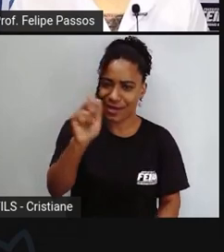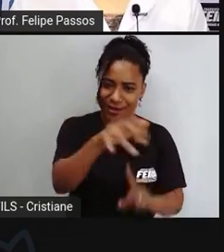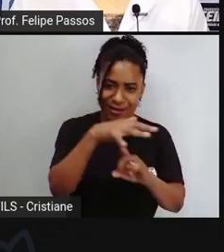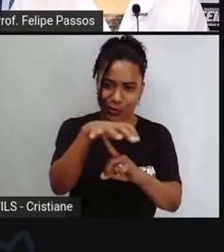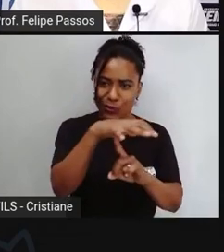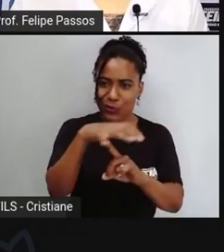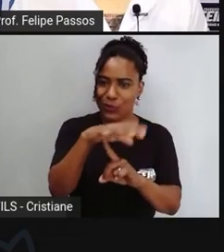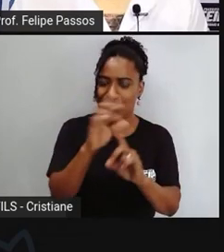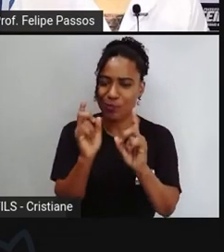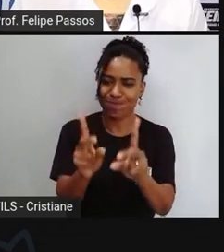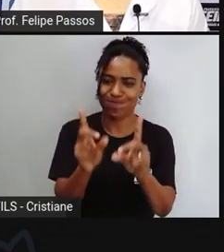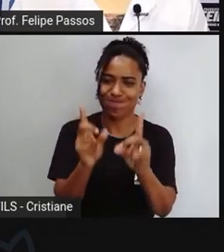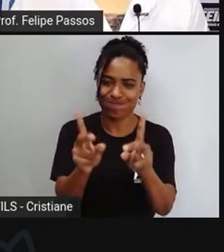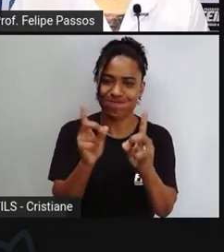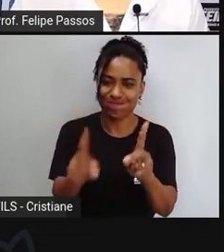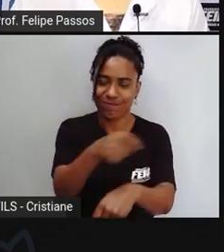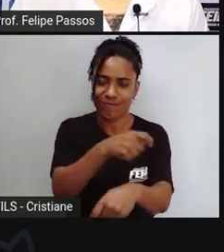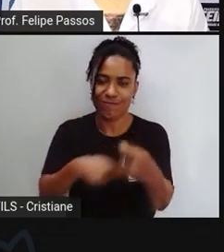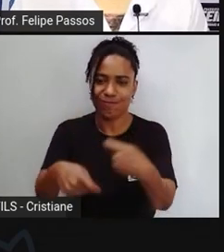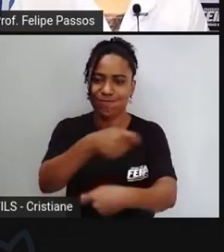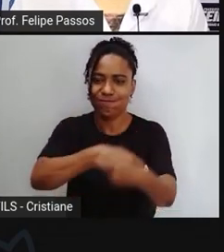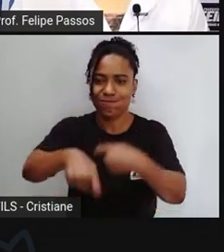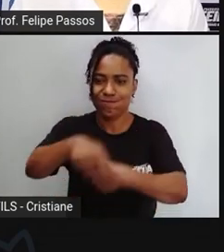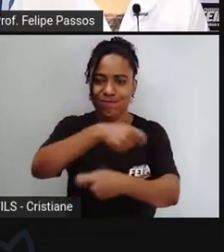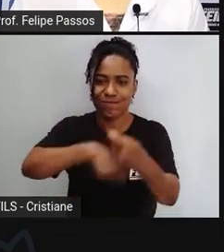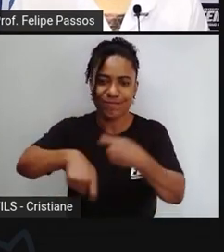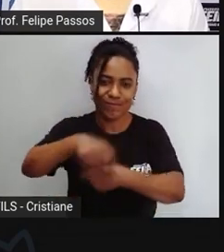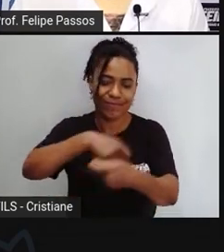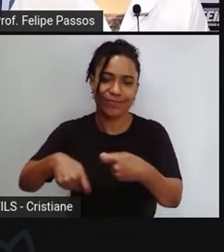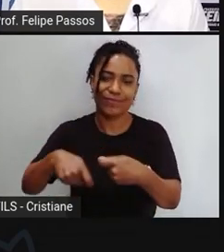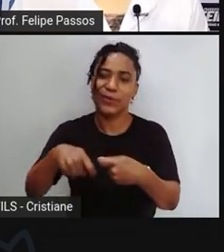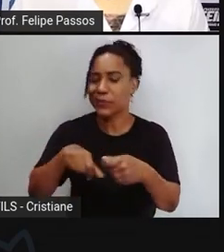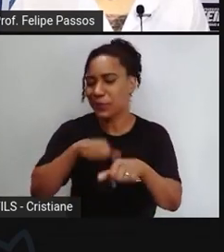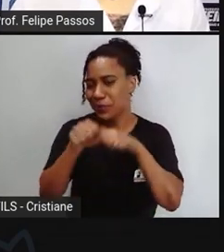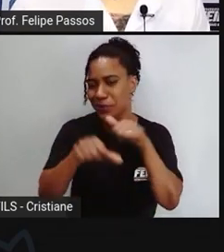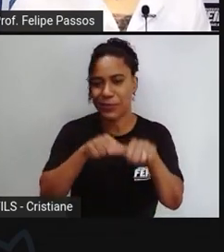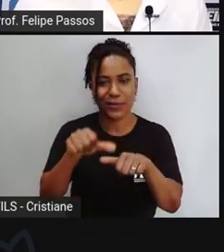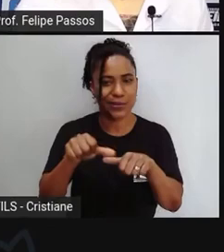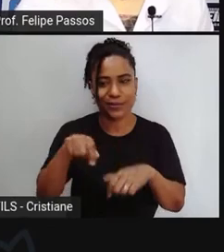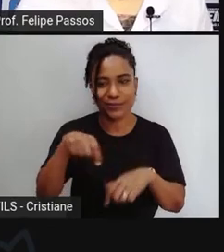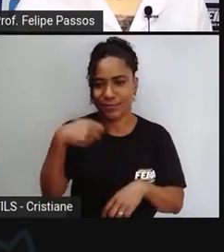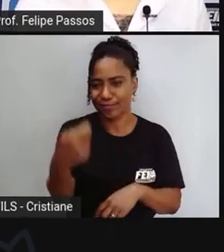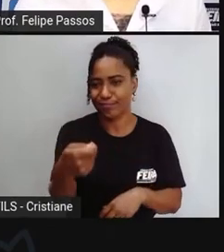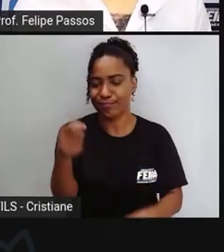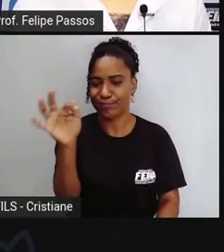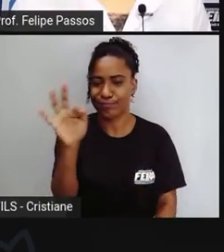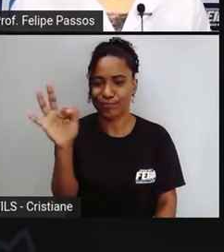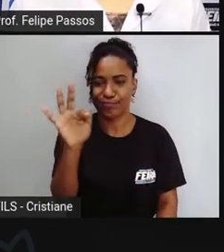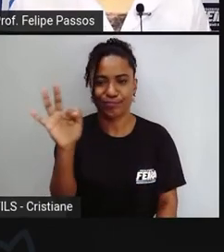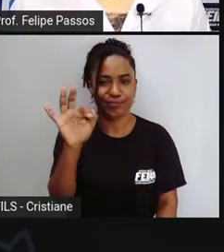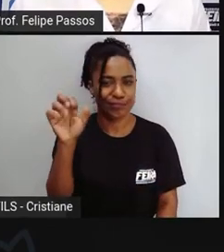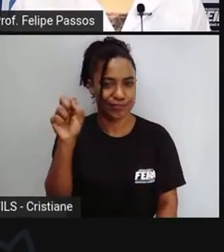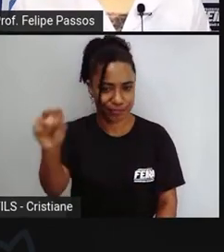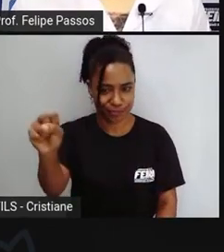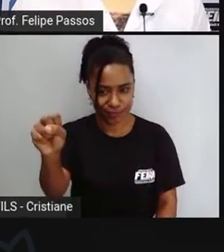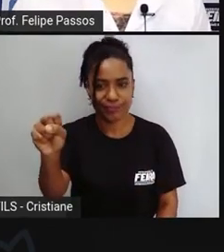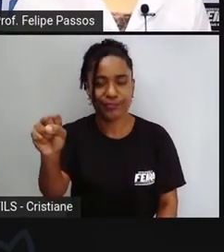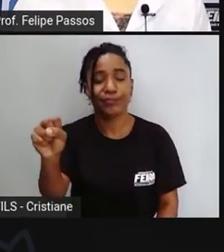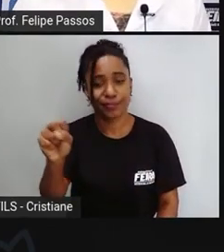comercial ela é uma consequência